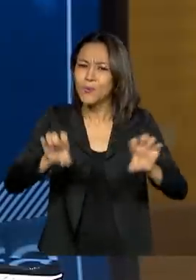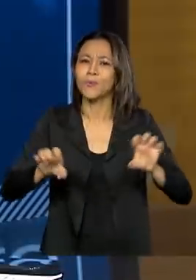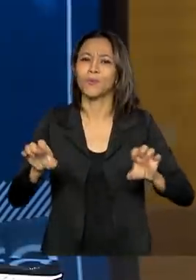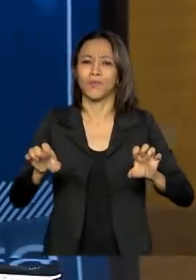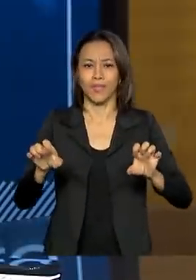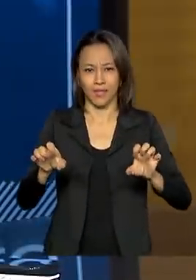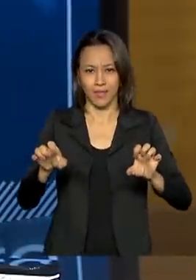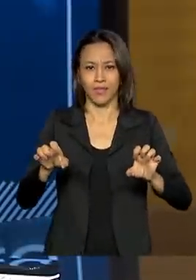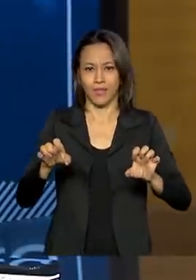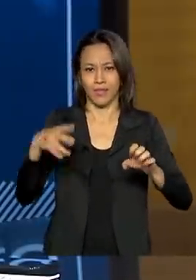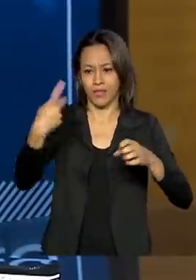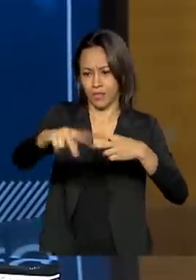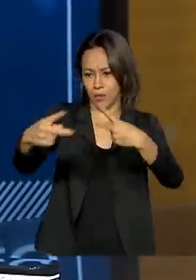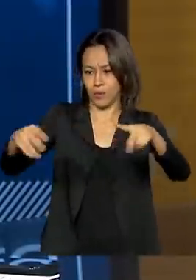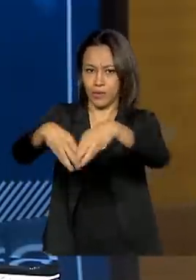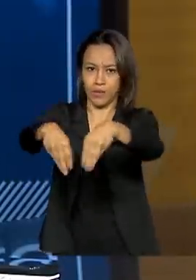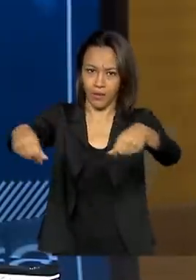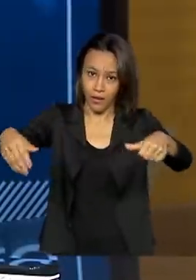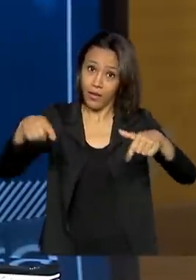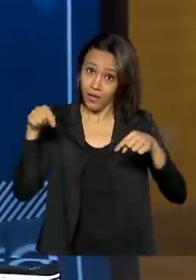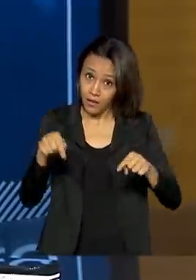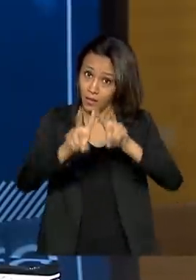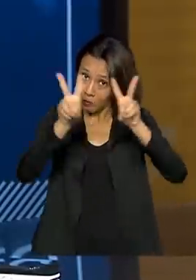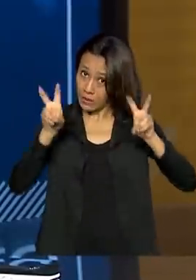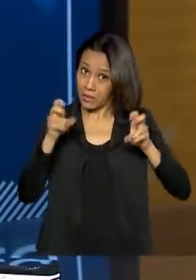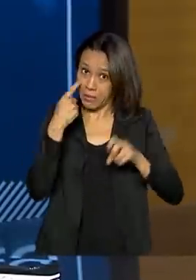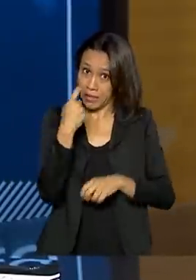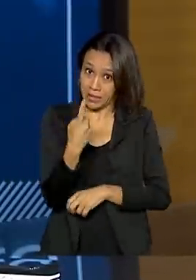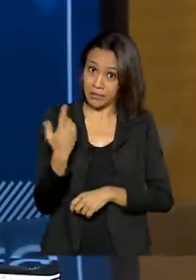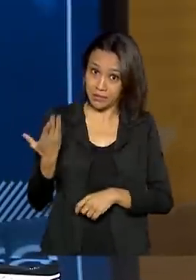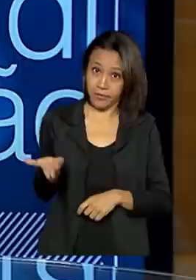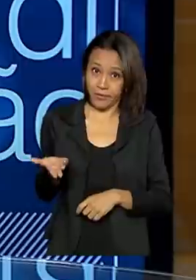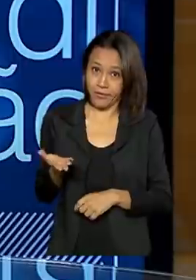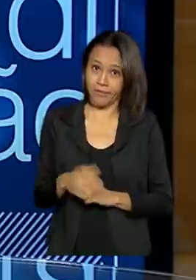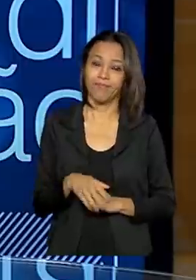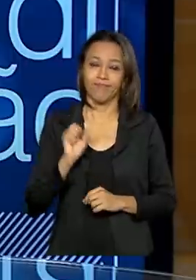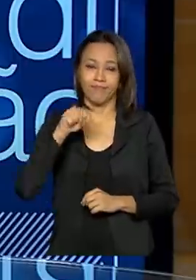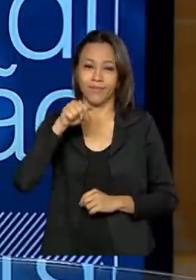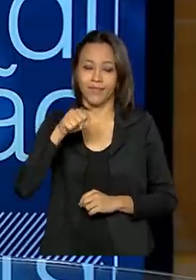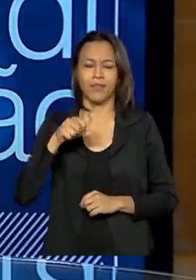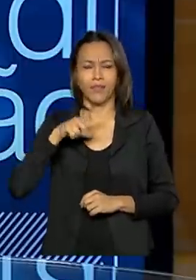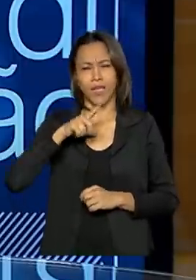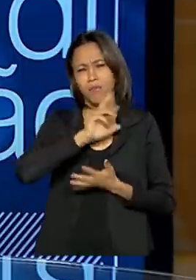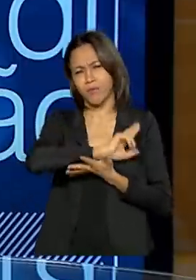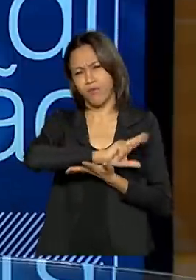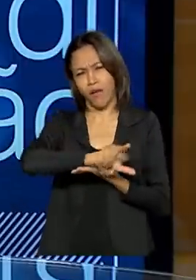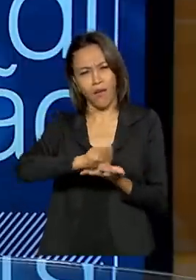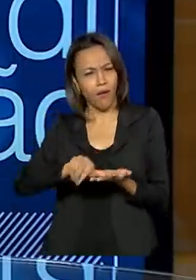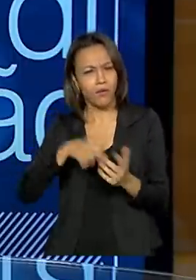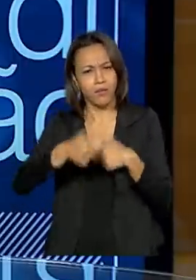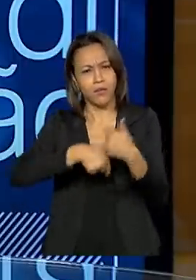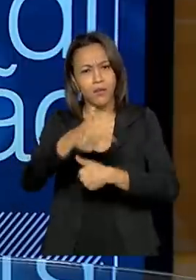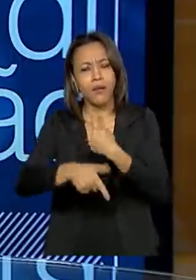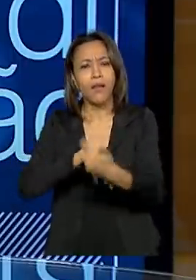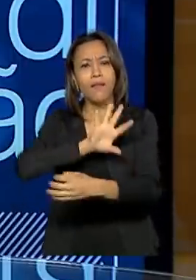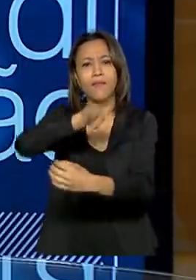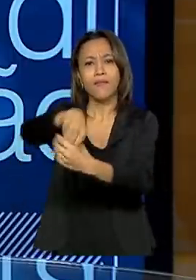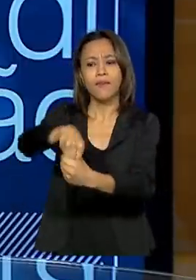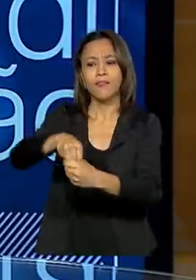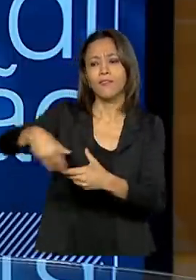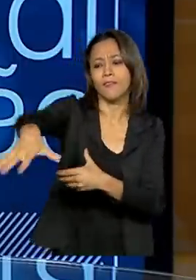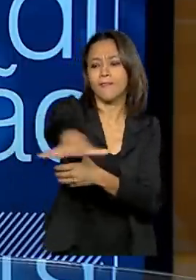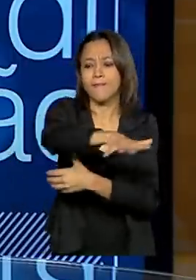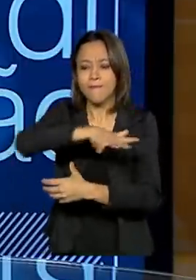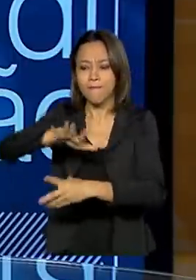desenvolvidos em áreas indígenas. Esse é um tópico bem interessante também, não é, presidente? Sim. Nós temos várias ações de desenvolvimento em áreas indígenas